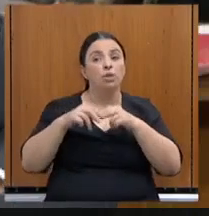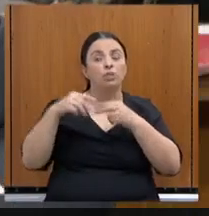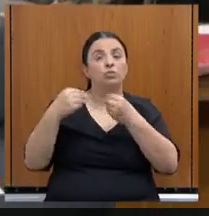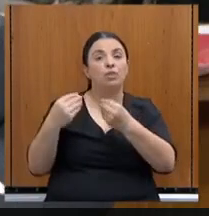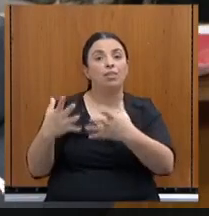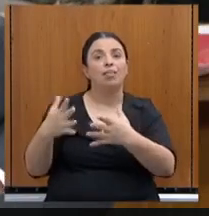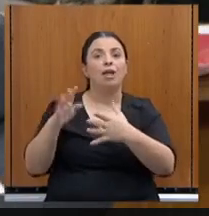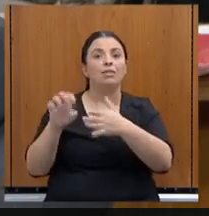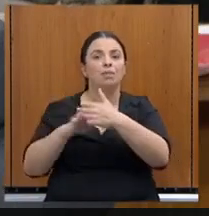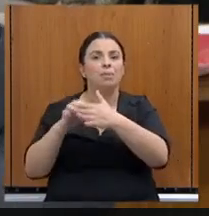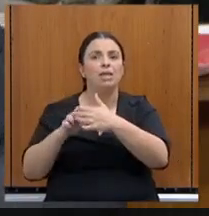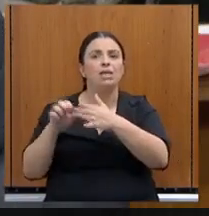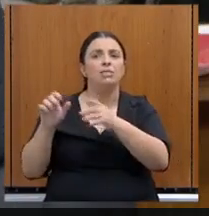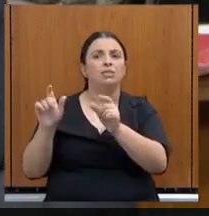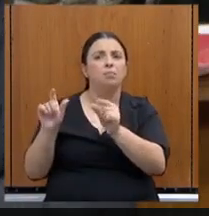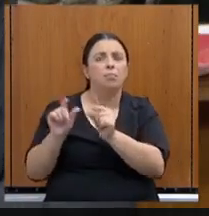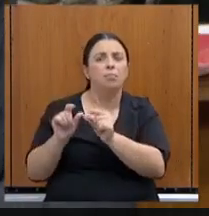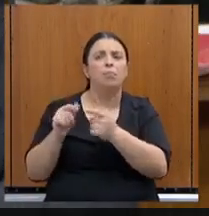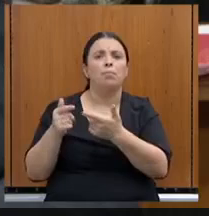em função da pandemia.